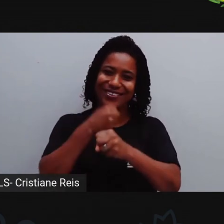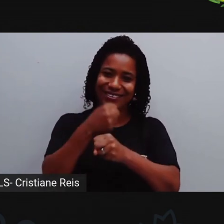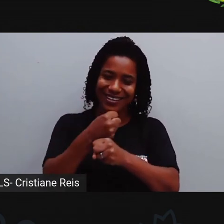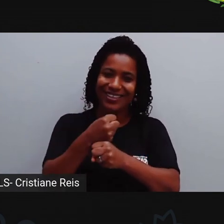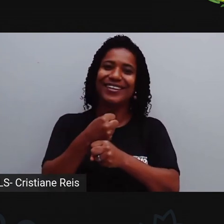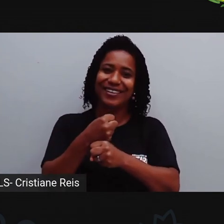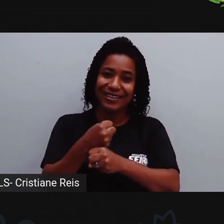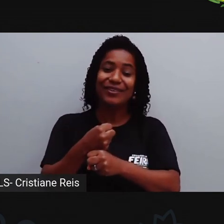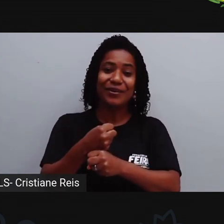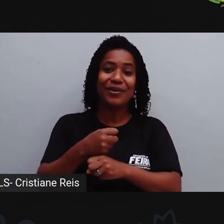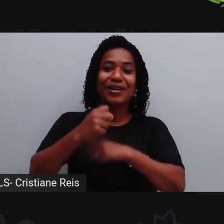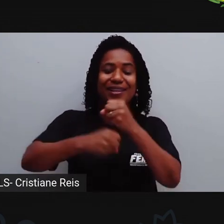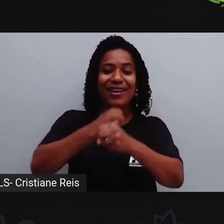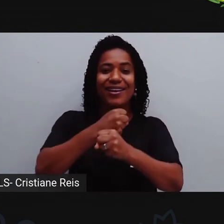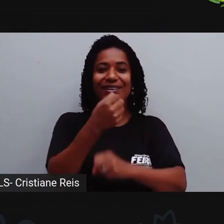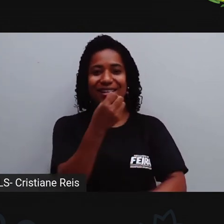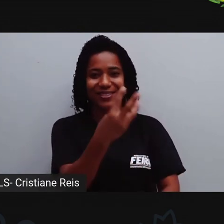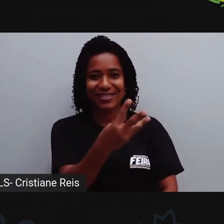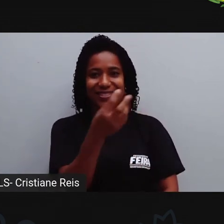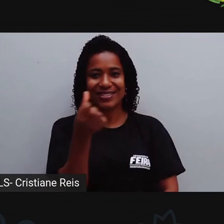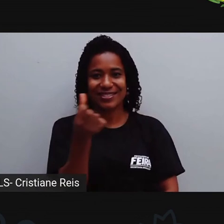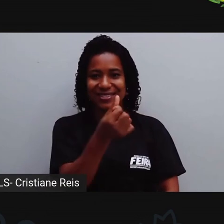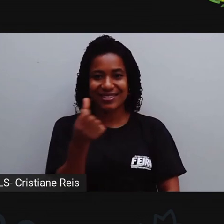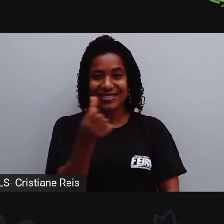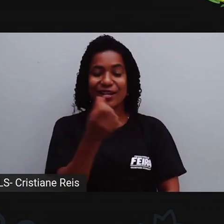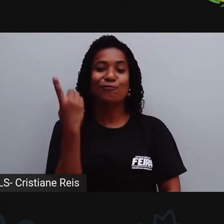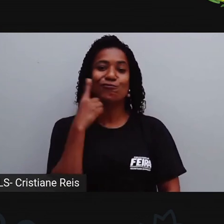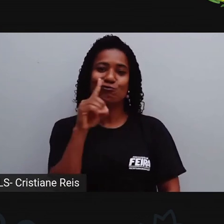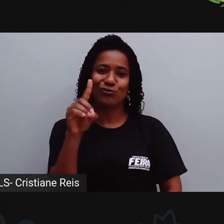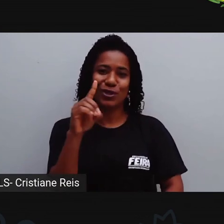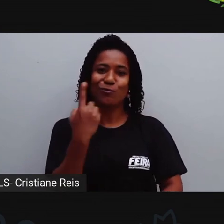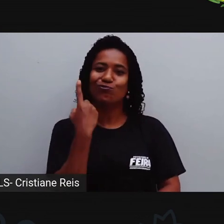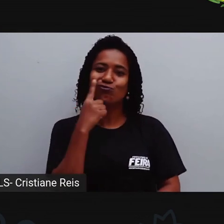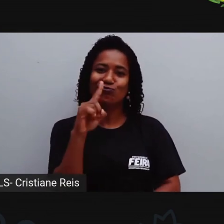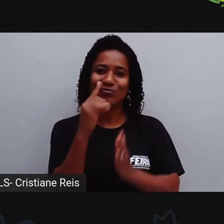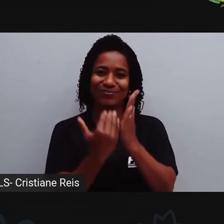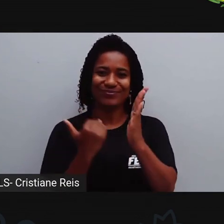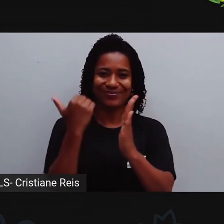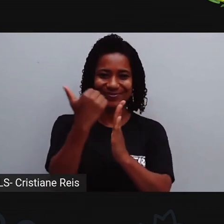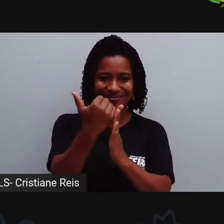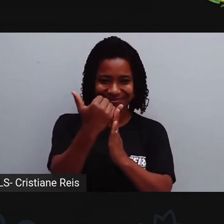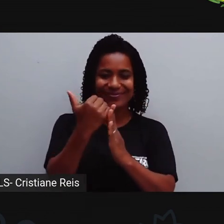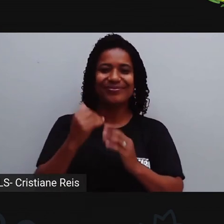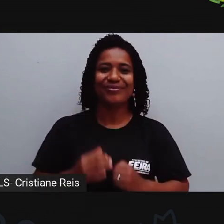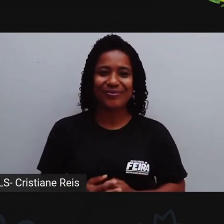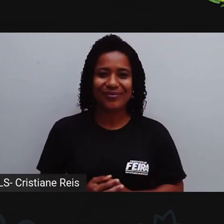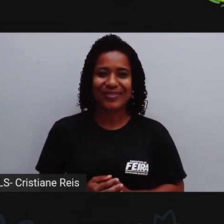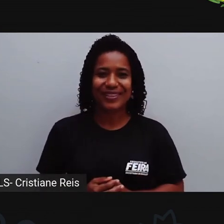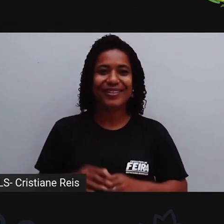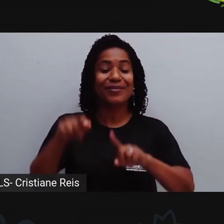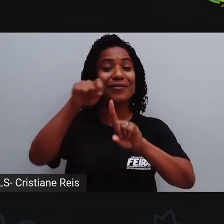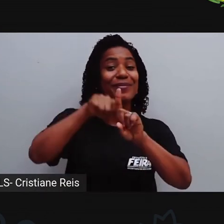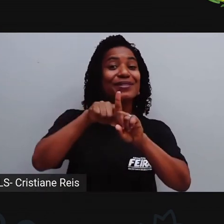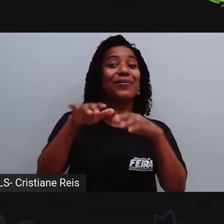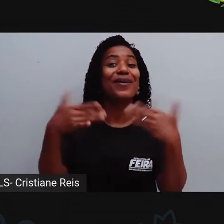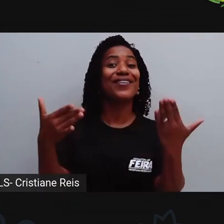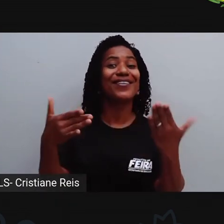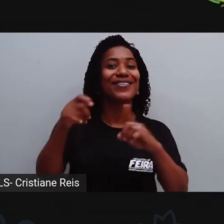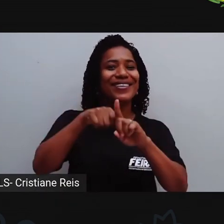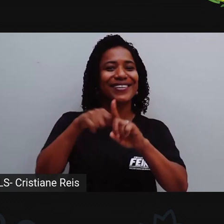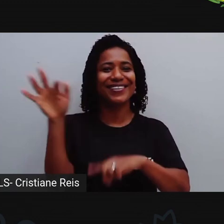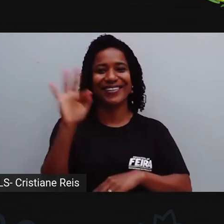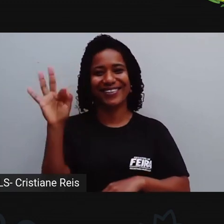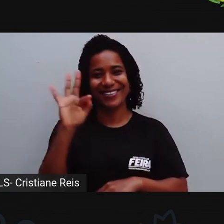de 366 dias, né? Onde nós temos um dia a mais em que mês? No mês de fevereiro.